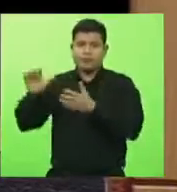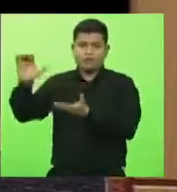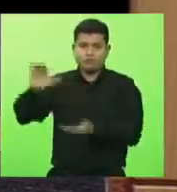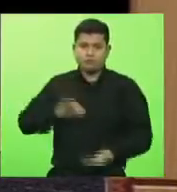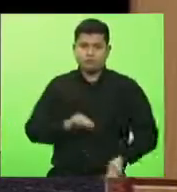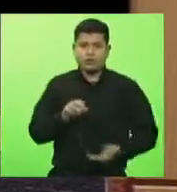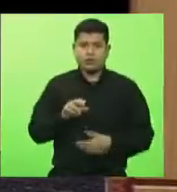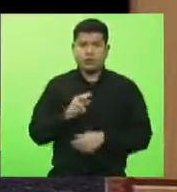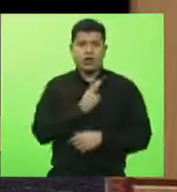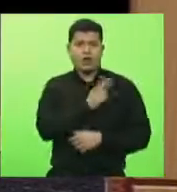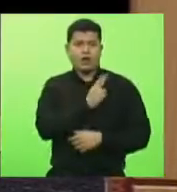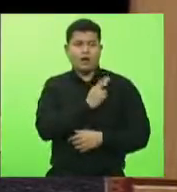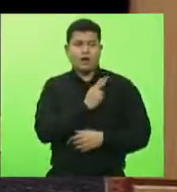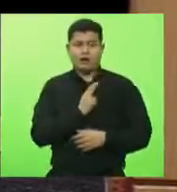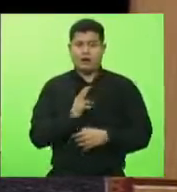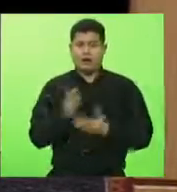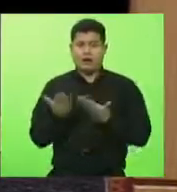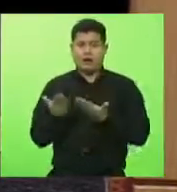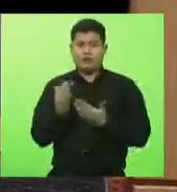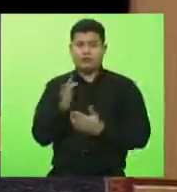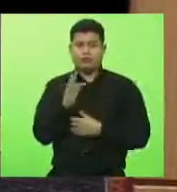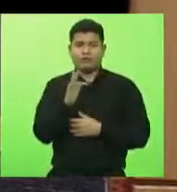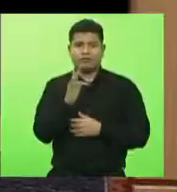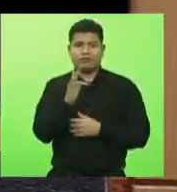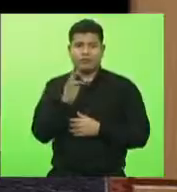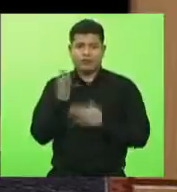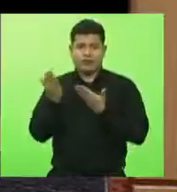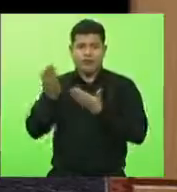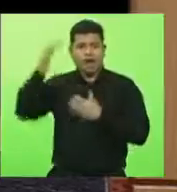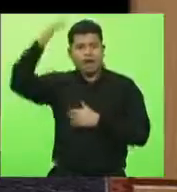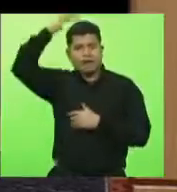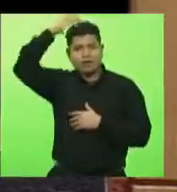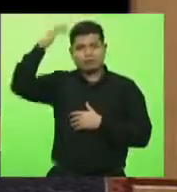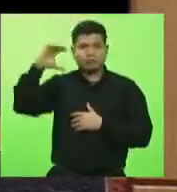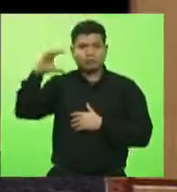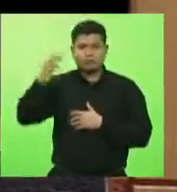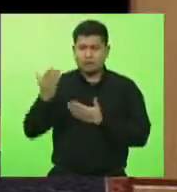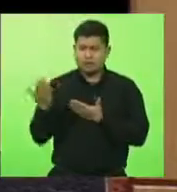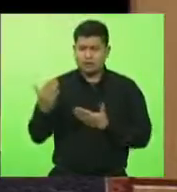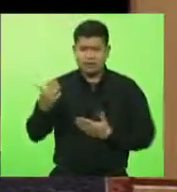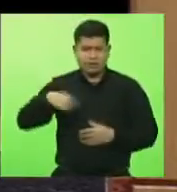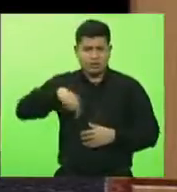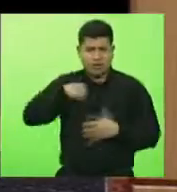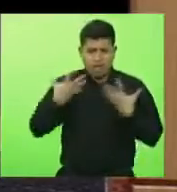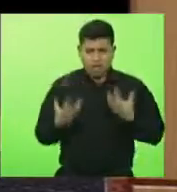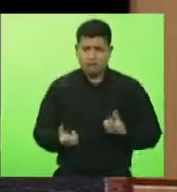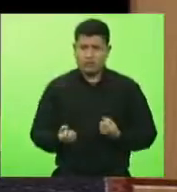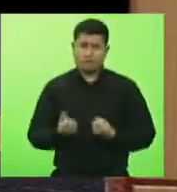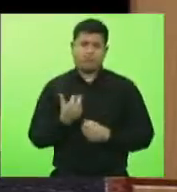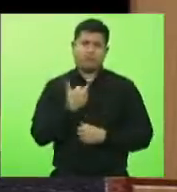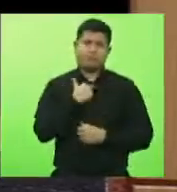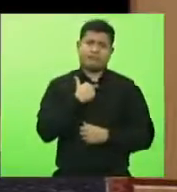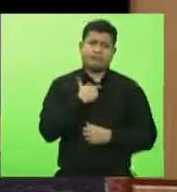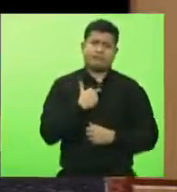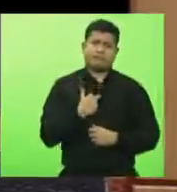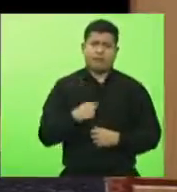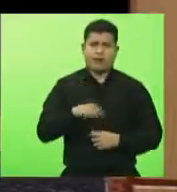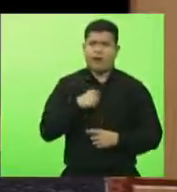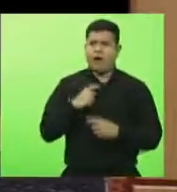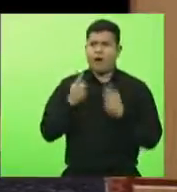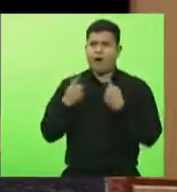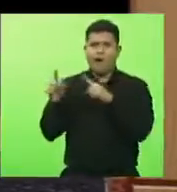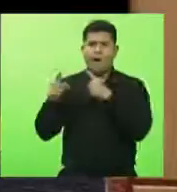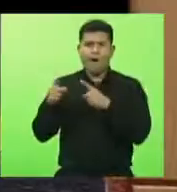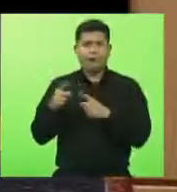por fora do Iguaçu, não temos nada contra o trabalho